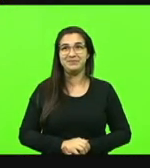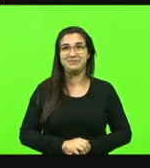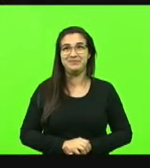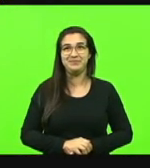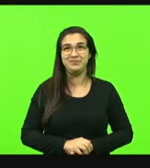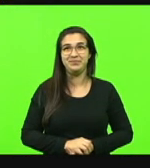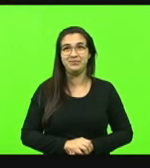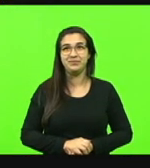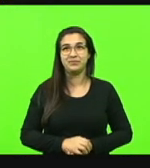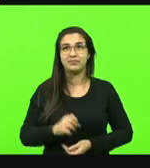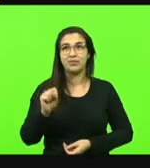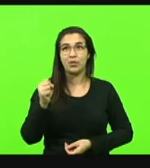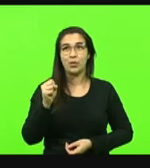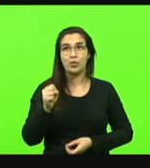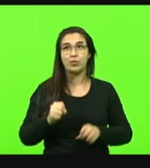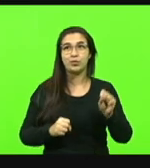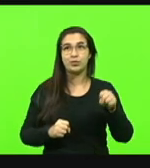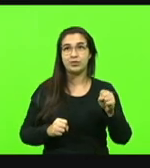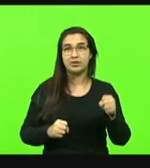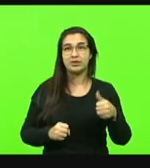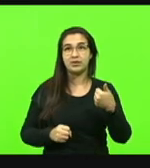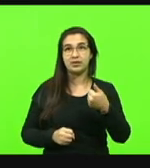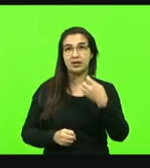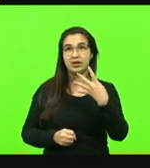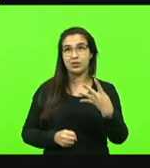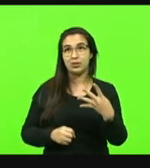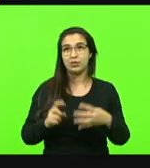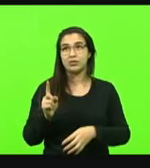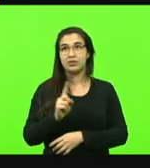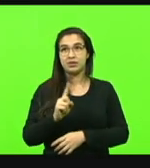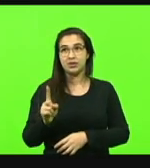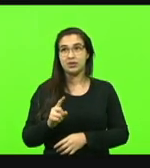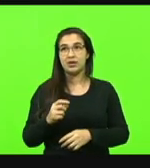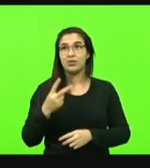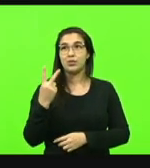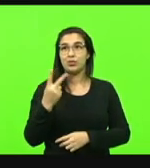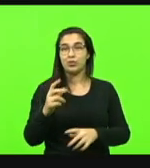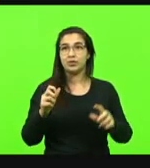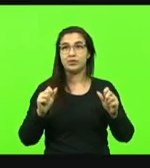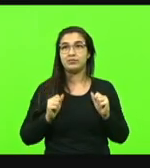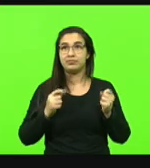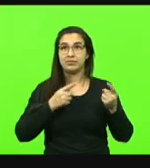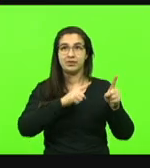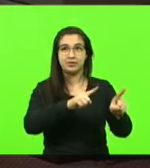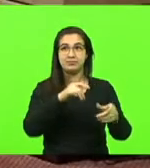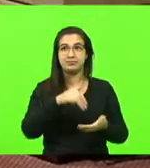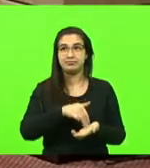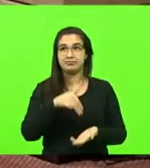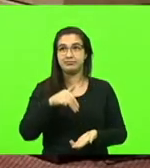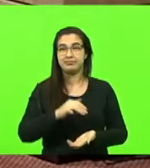Oito votos sim, 14 votos não, duas abstenções. Está rejeitada a moção.